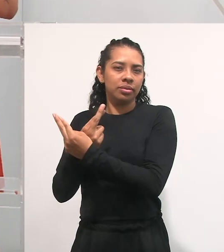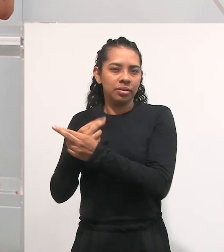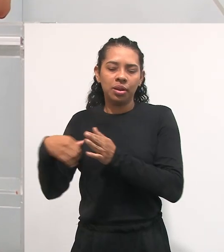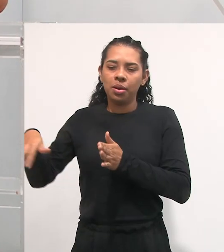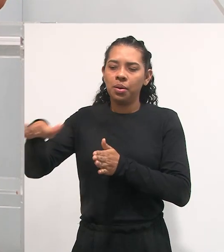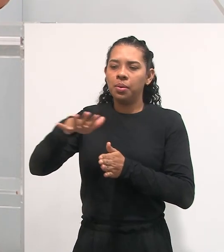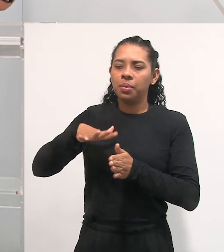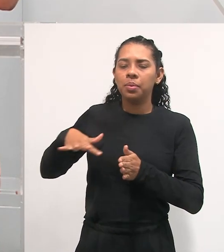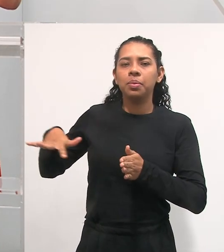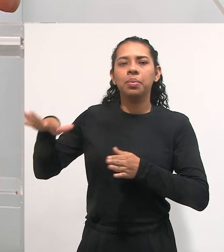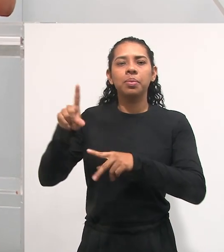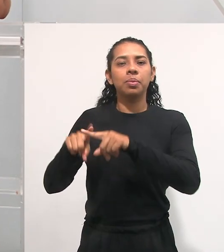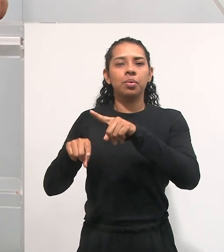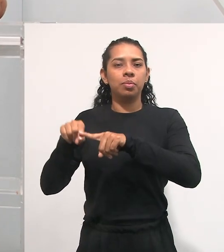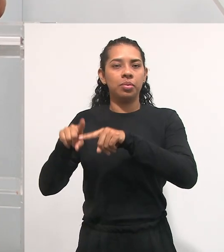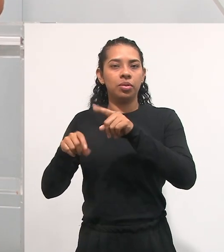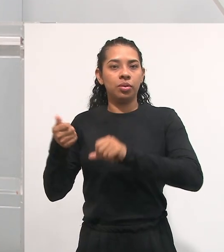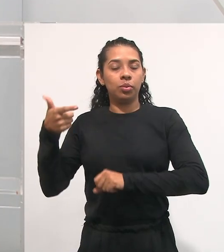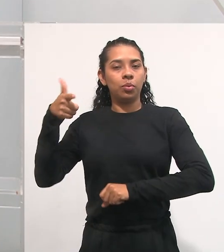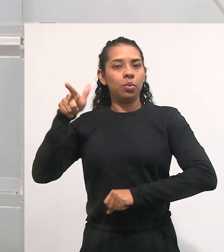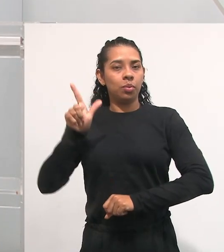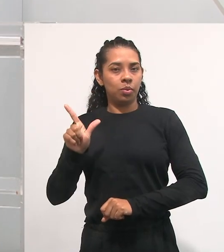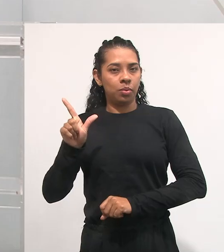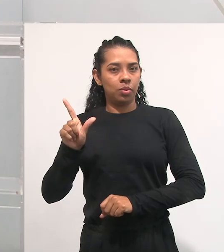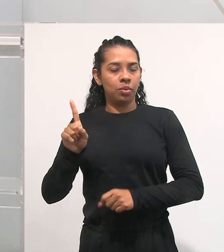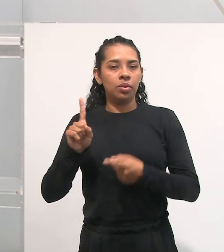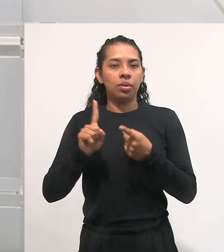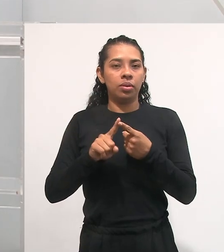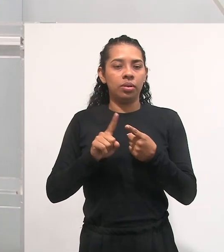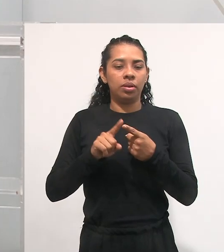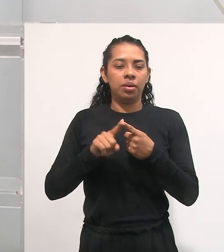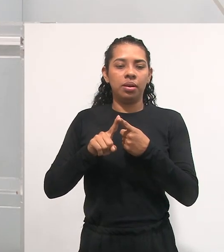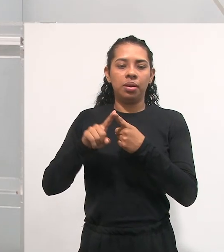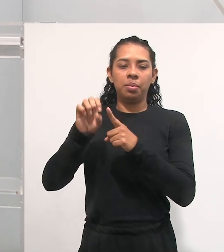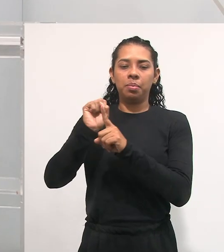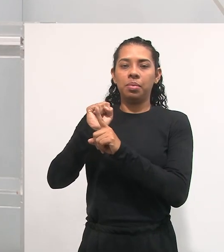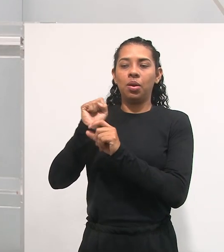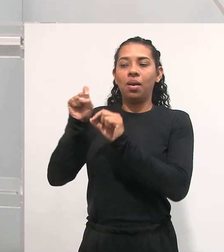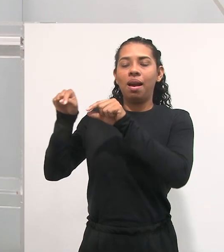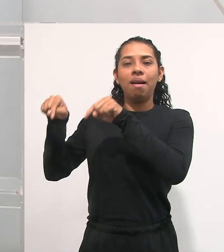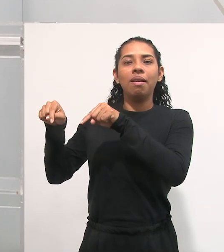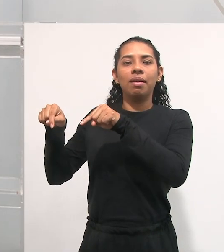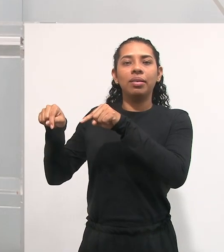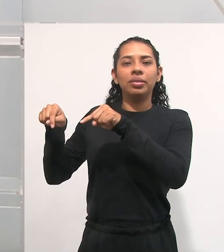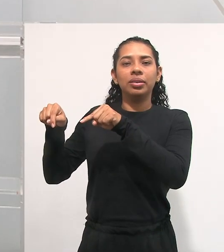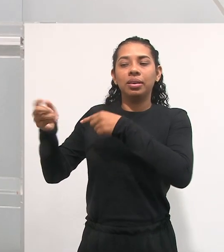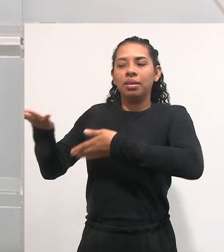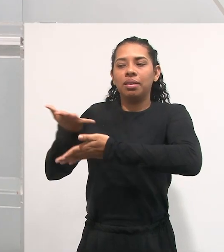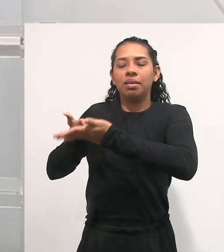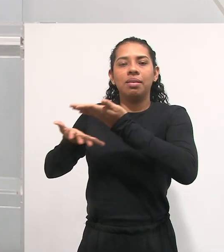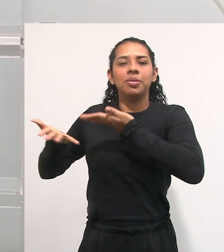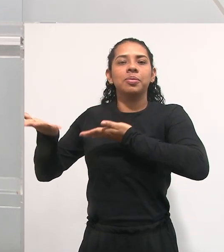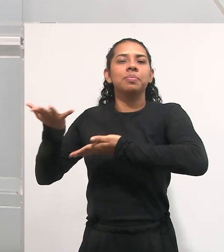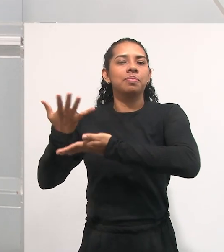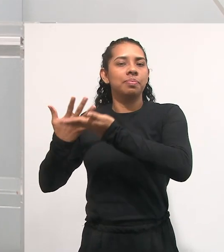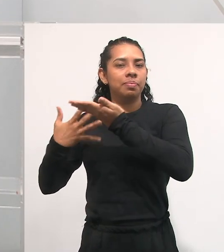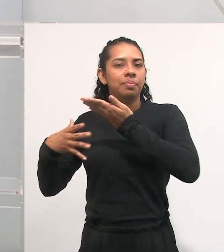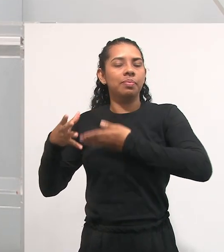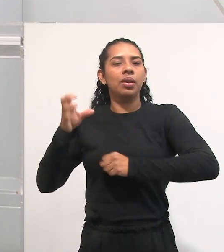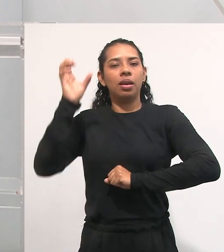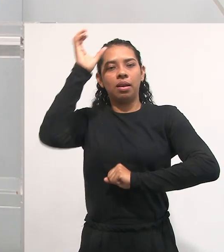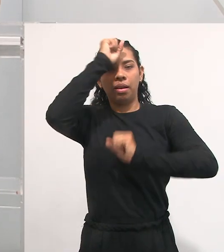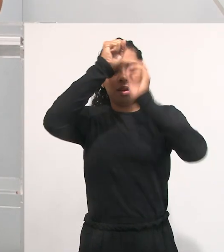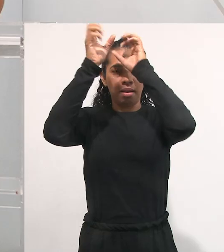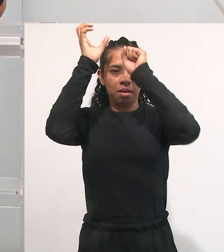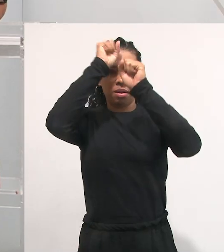relação dela com o meio, com o objeto, com o outro, e por isso chama socio-interacionismo, porque ele